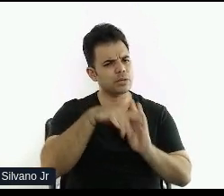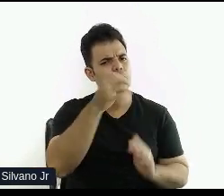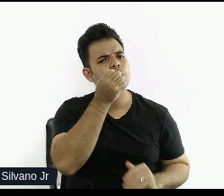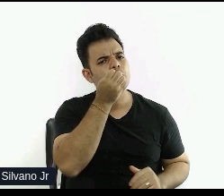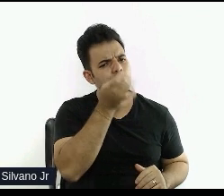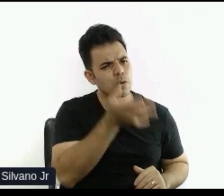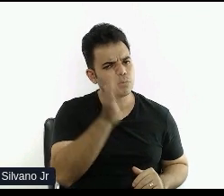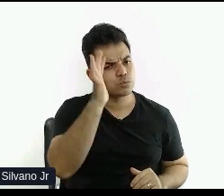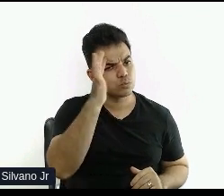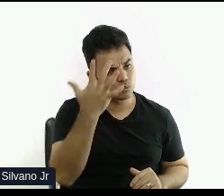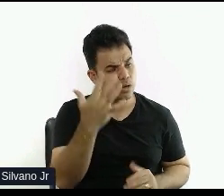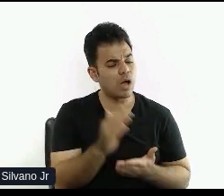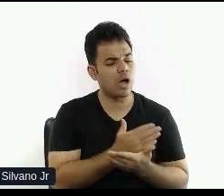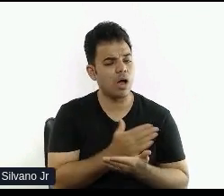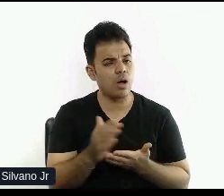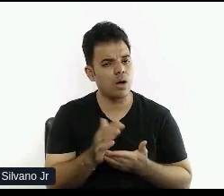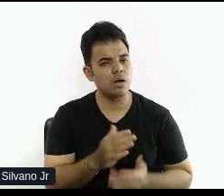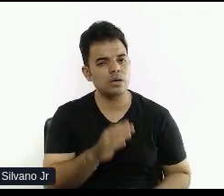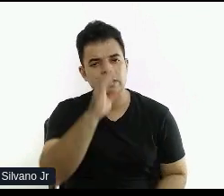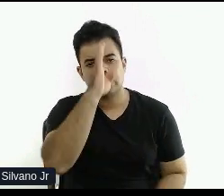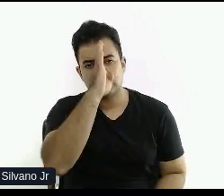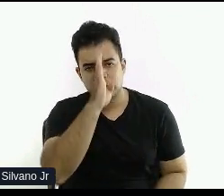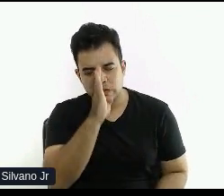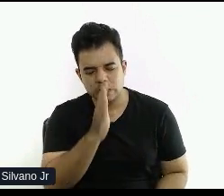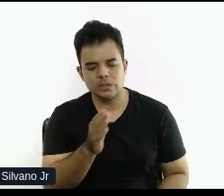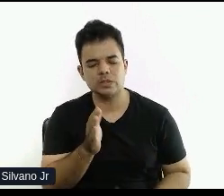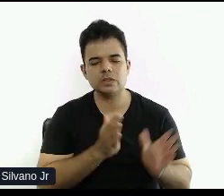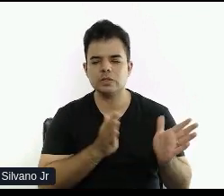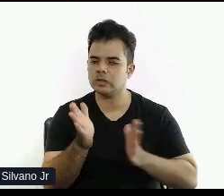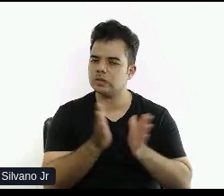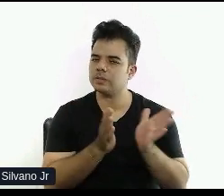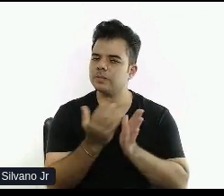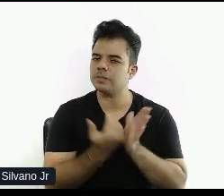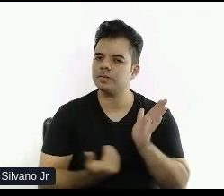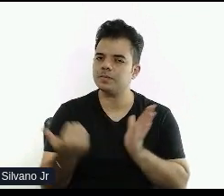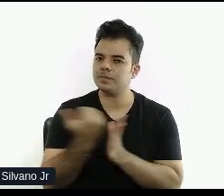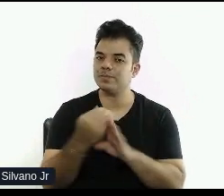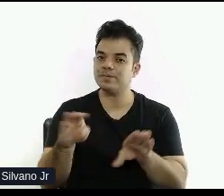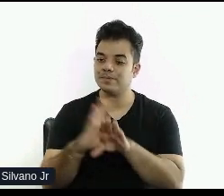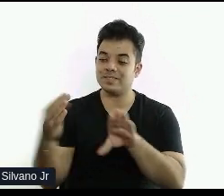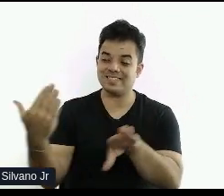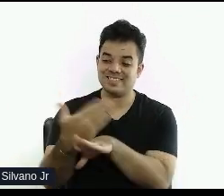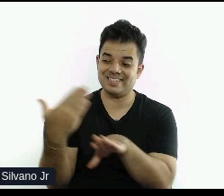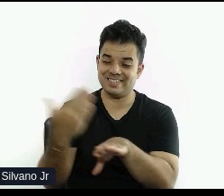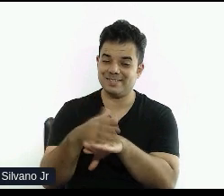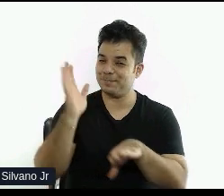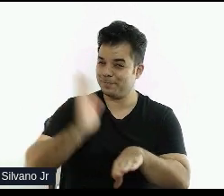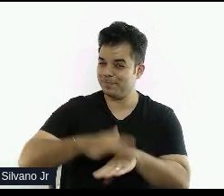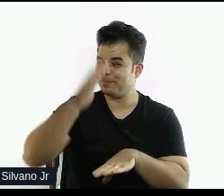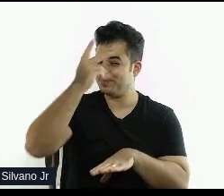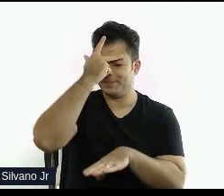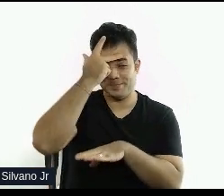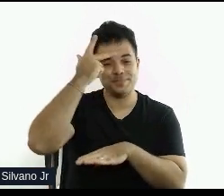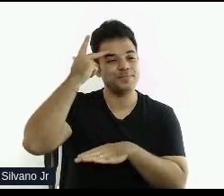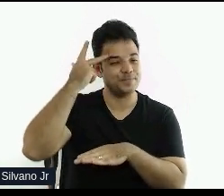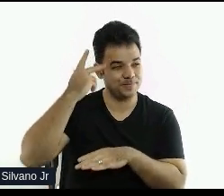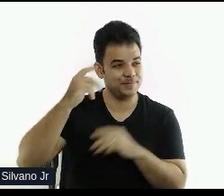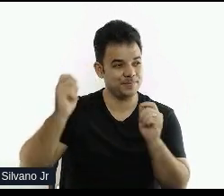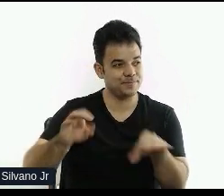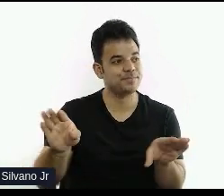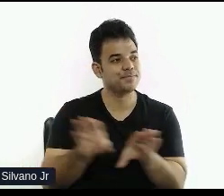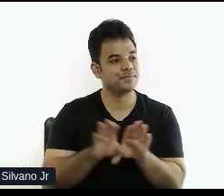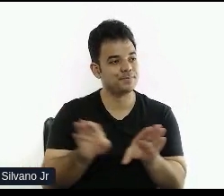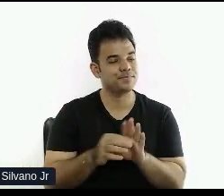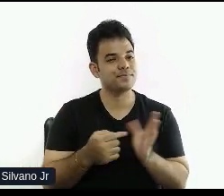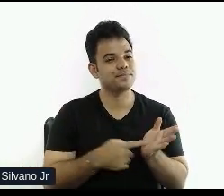gratuitas, para tornar o site mais acessível e mais acessado por diferentes pessoas, né? E aqui eu trago um